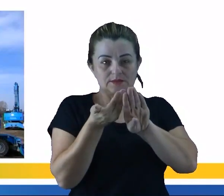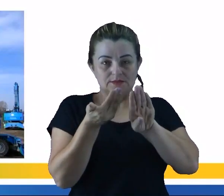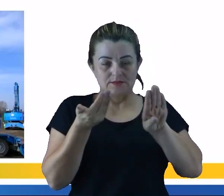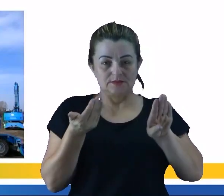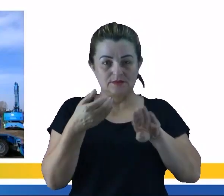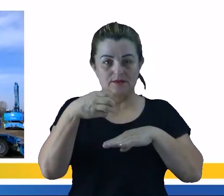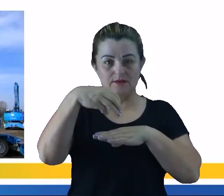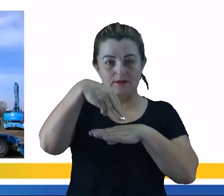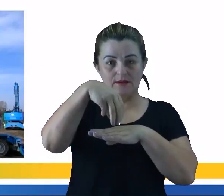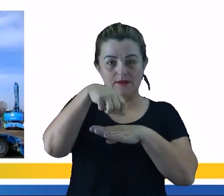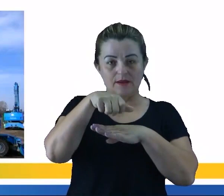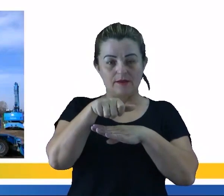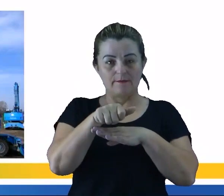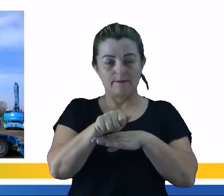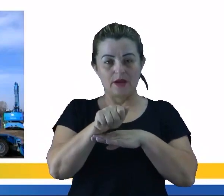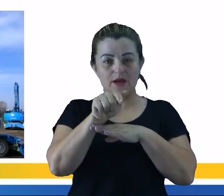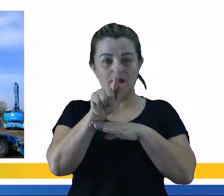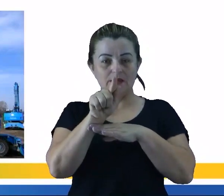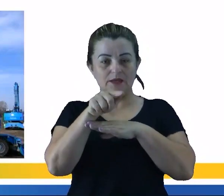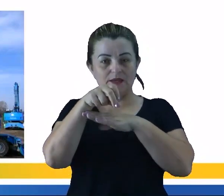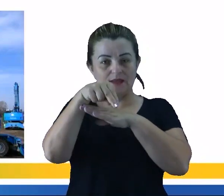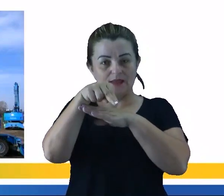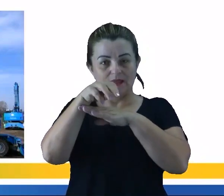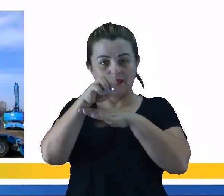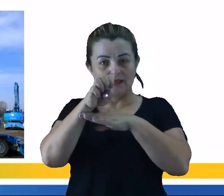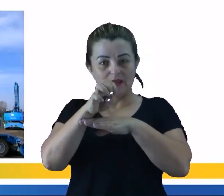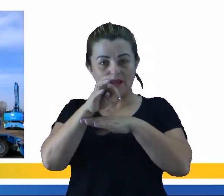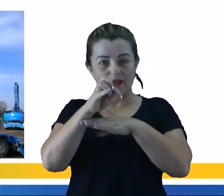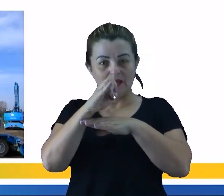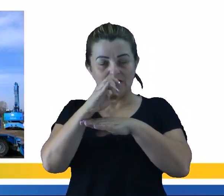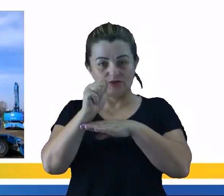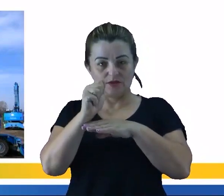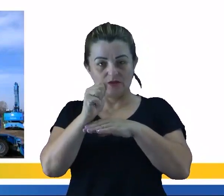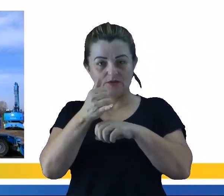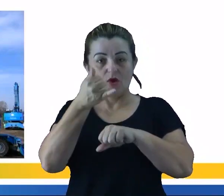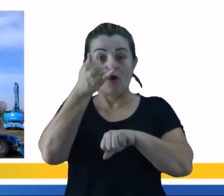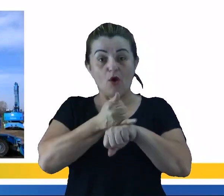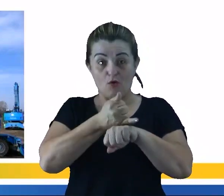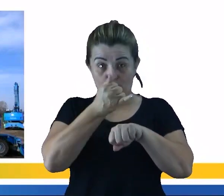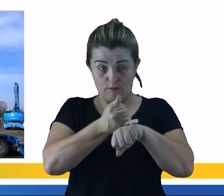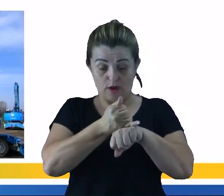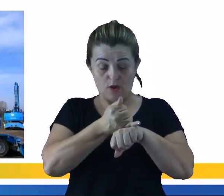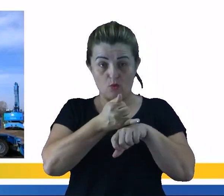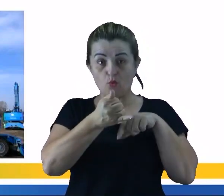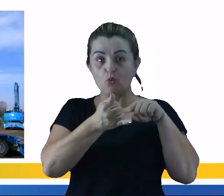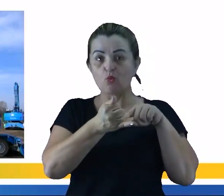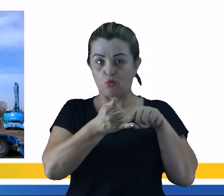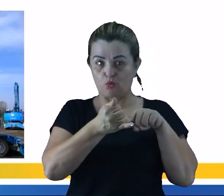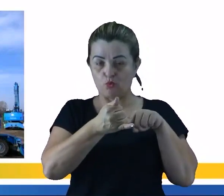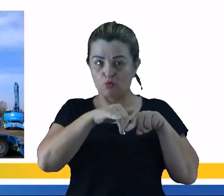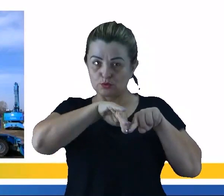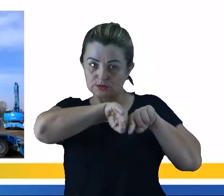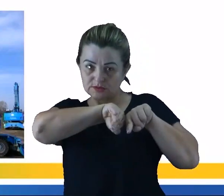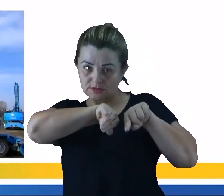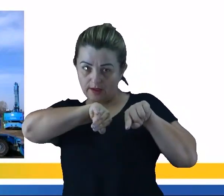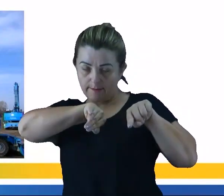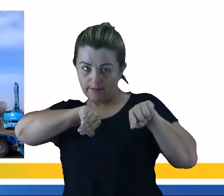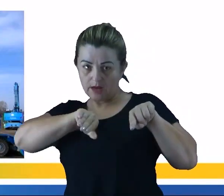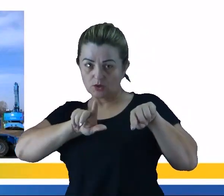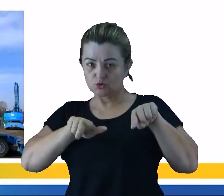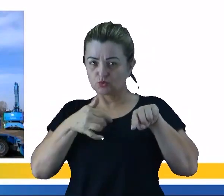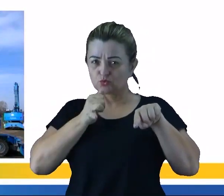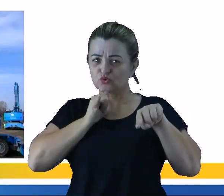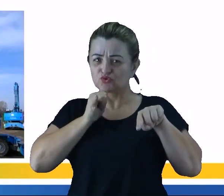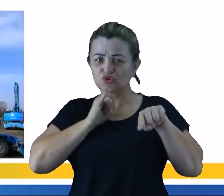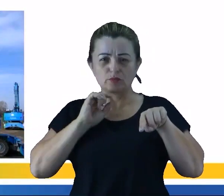magnética, né? Então a gente vai separar o que? A gente vai separar o ferro e as suas ligas de outros tipos